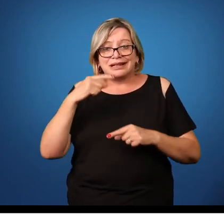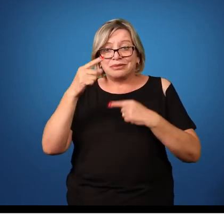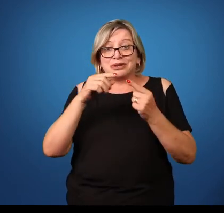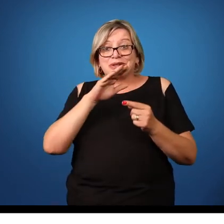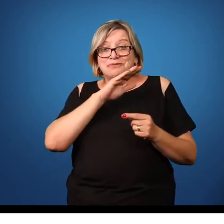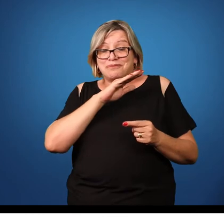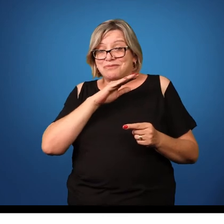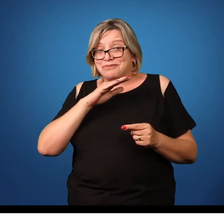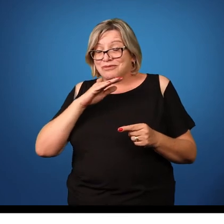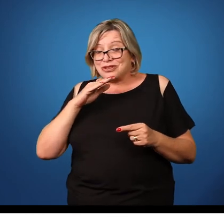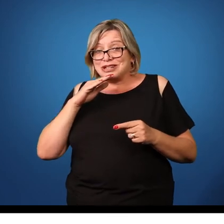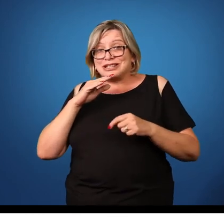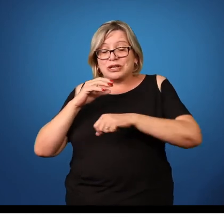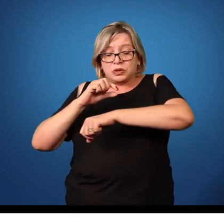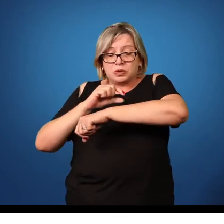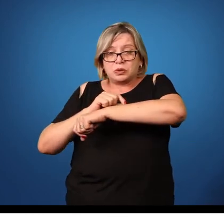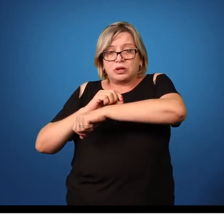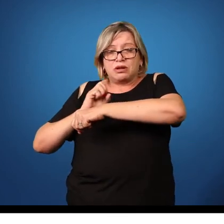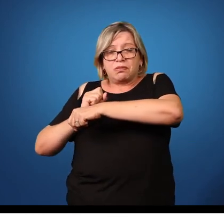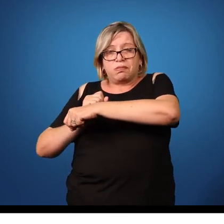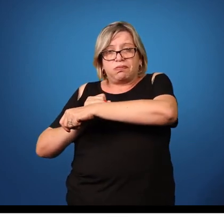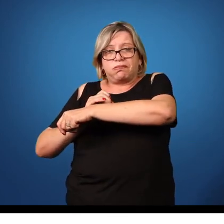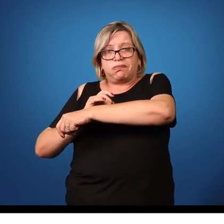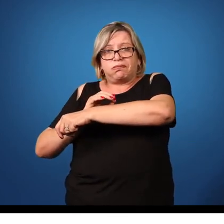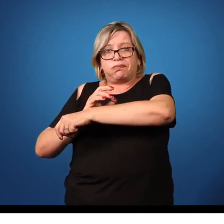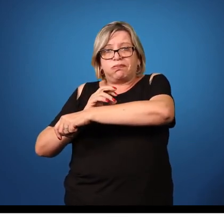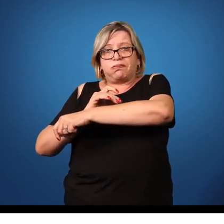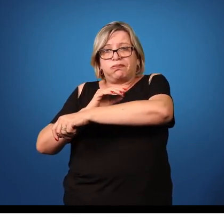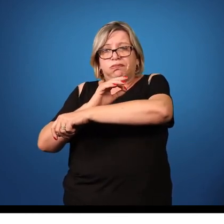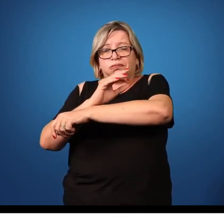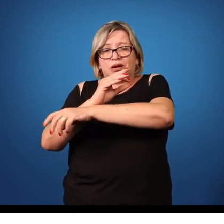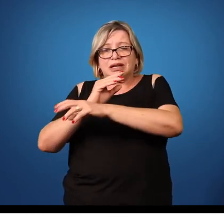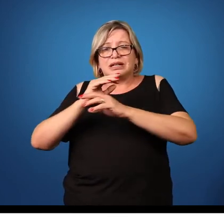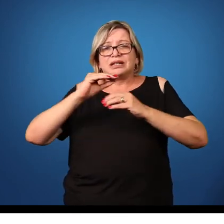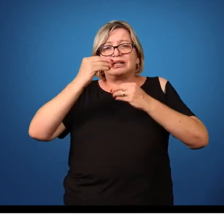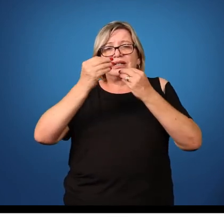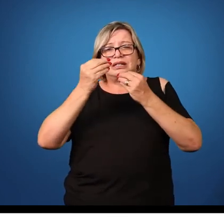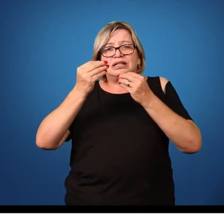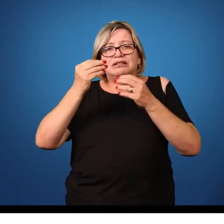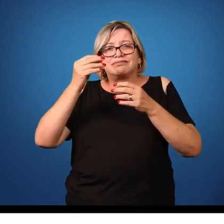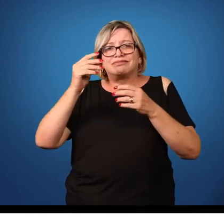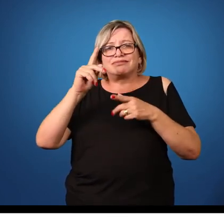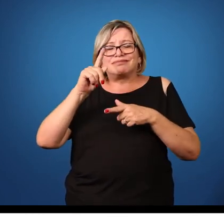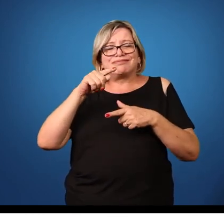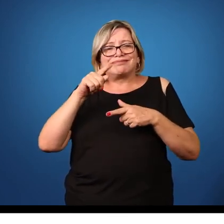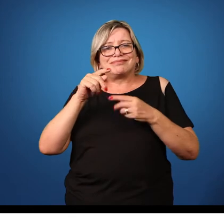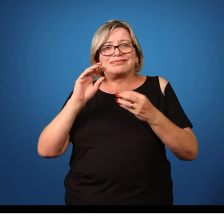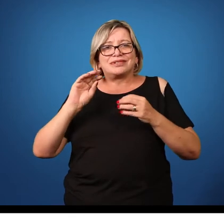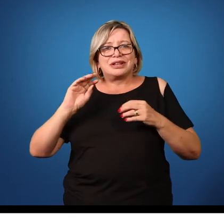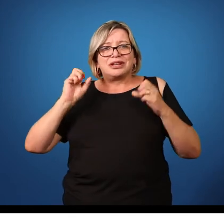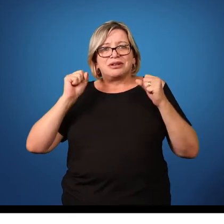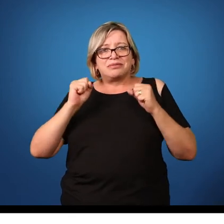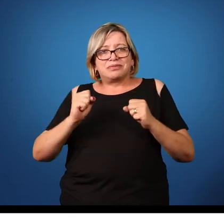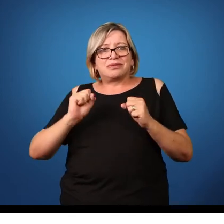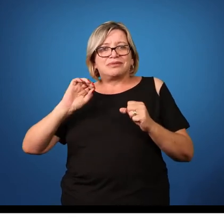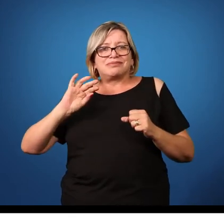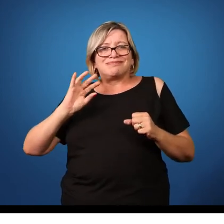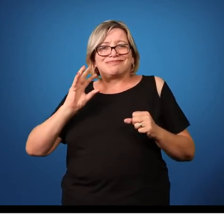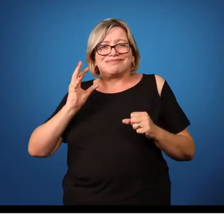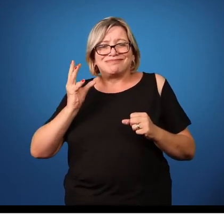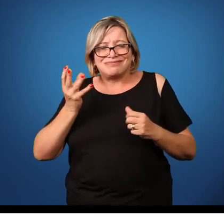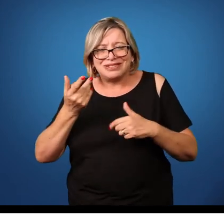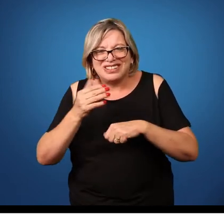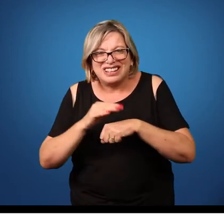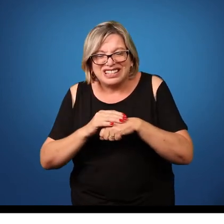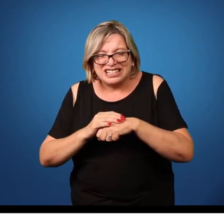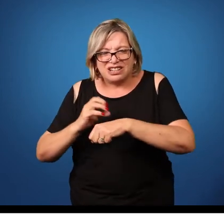libera todo o seu conteúdo interno e esse conteúdo interno ele ativa a resposta imunológica